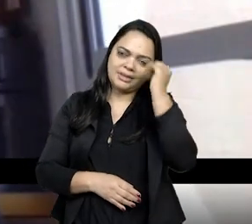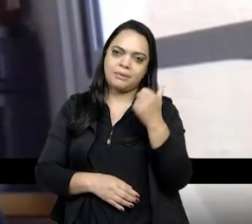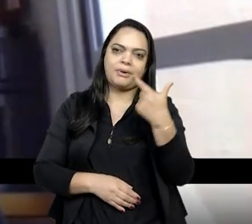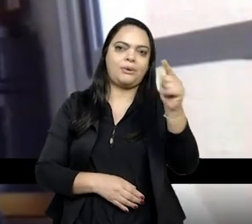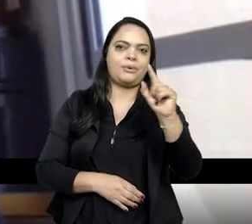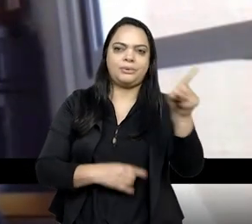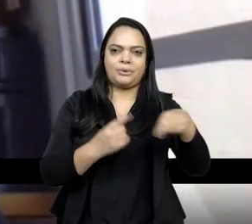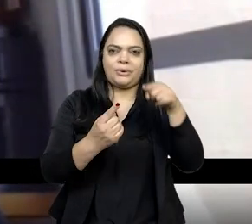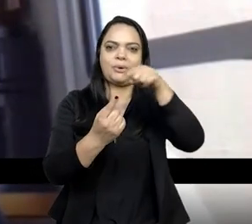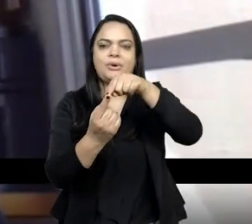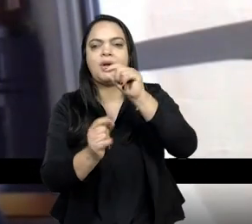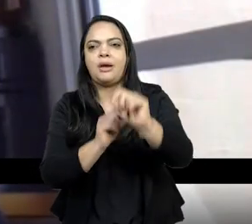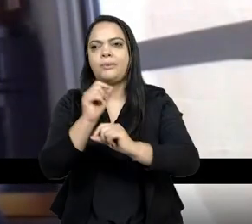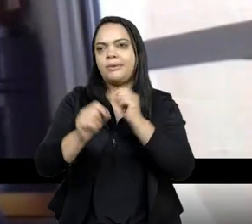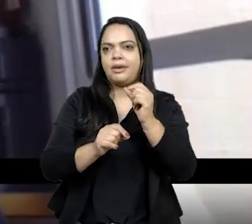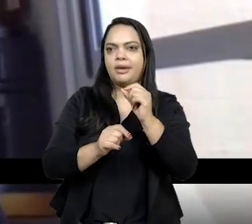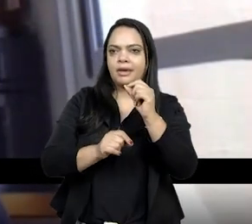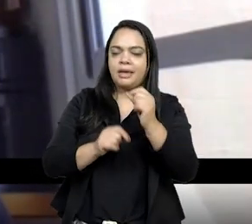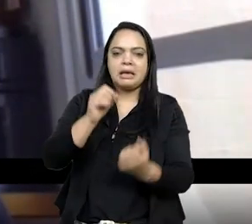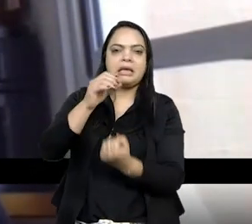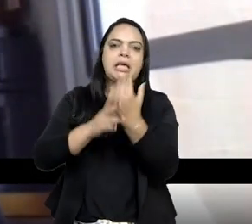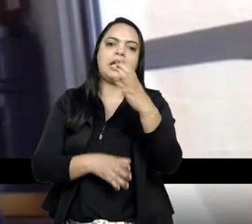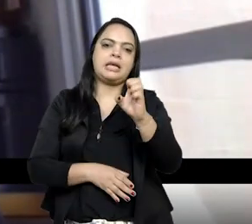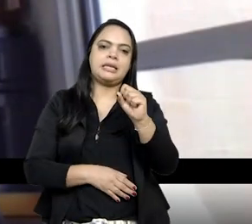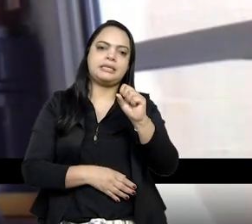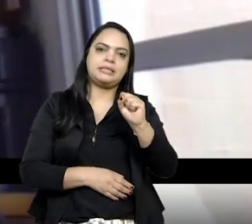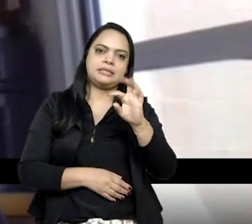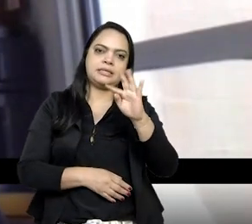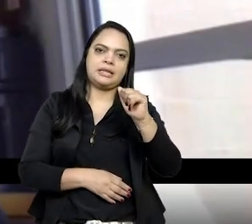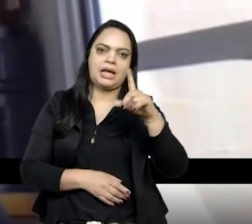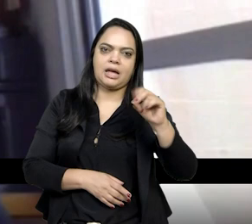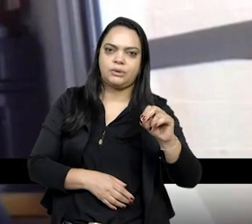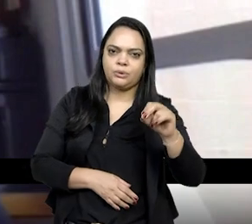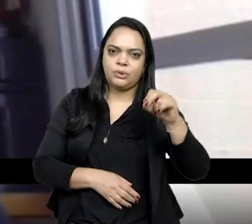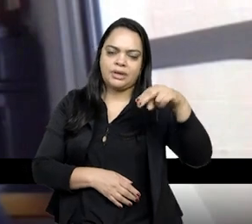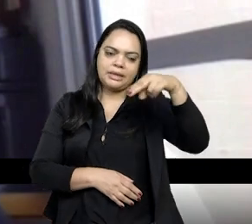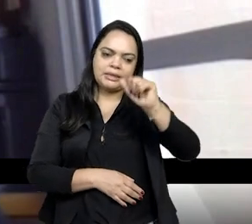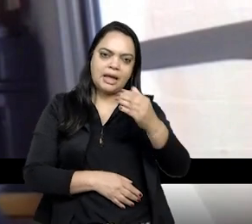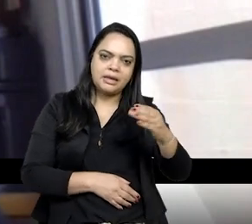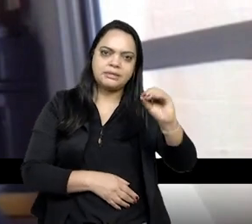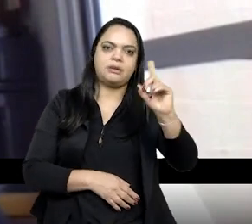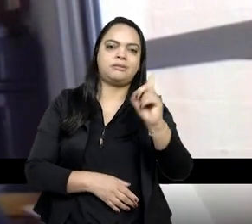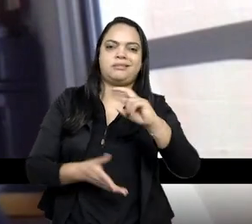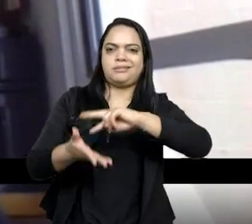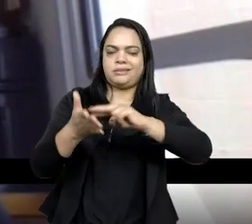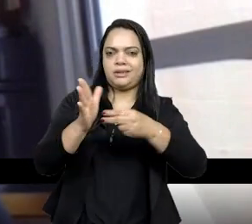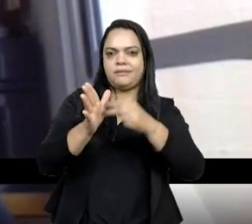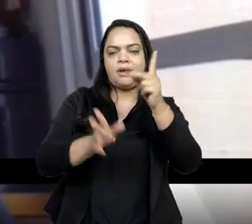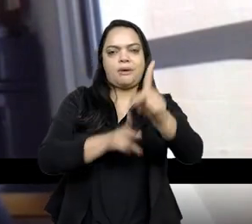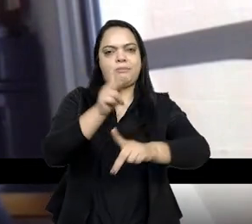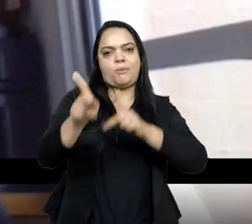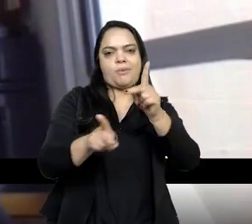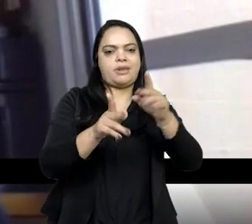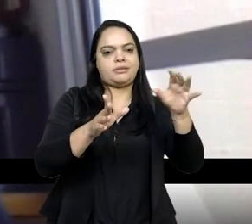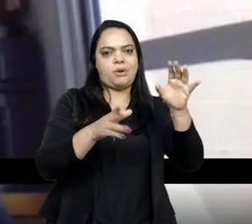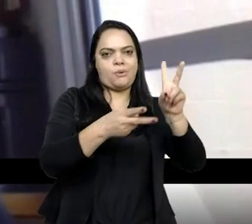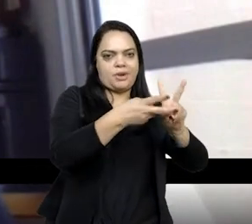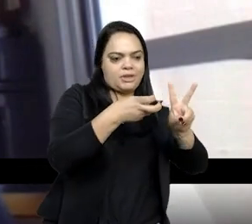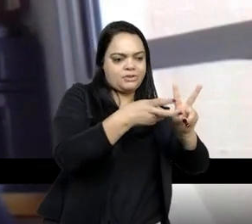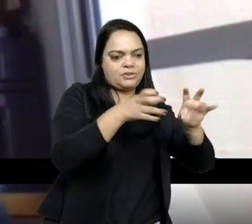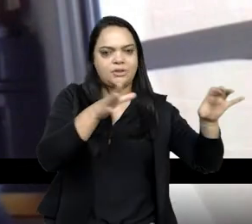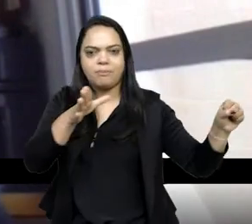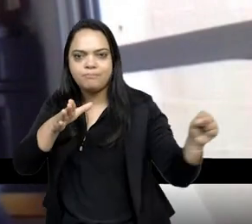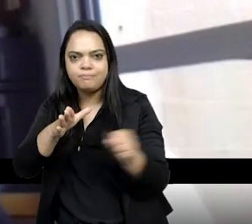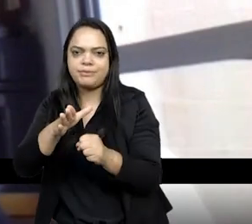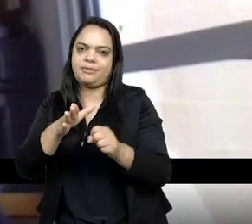a ideia de criar um Estado-nação, mas não significava que essas populações estivessem sendo inseridas pelo Estado,